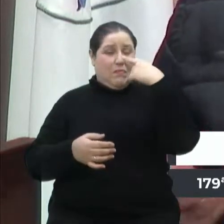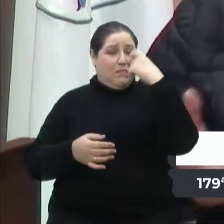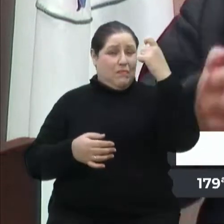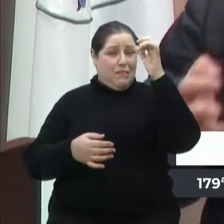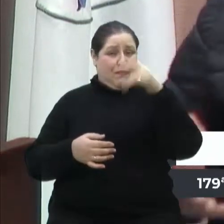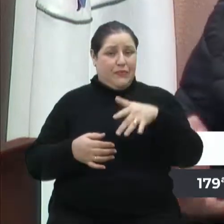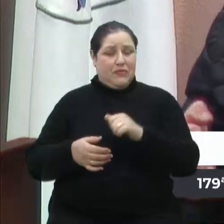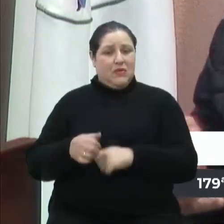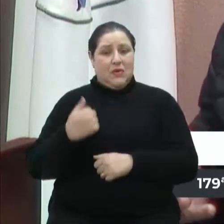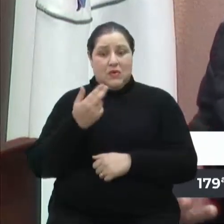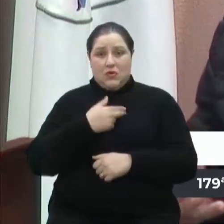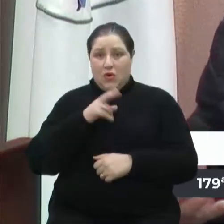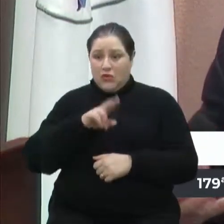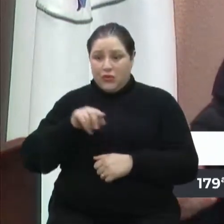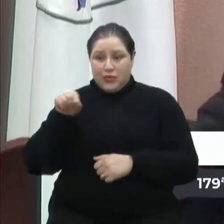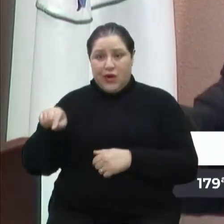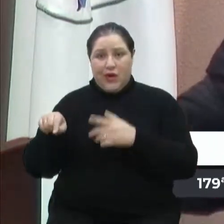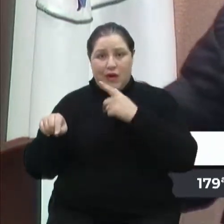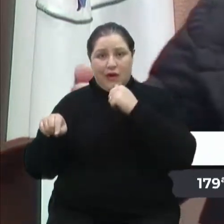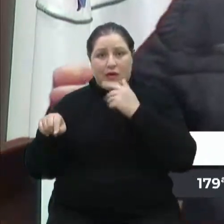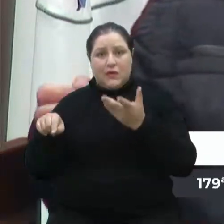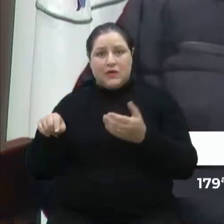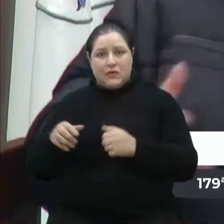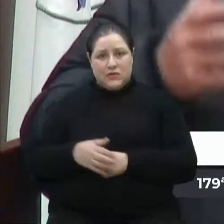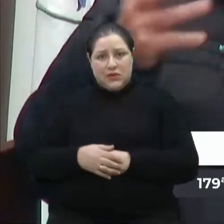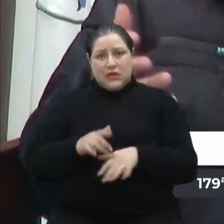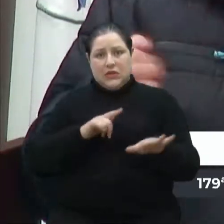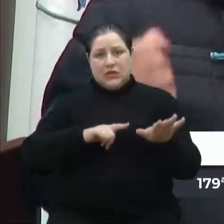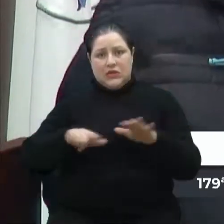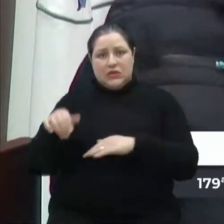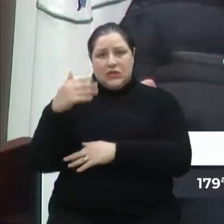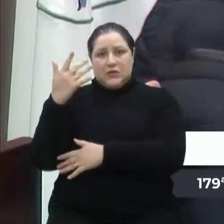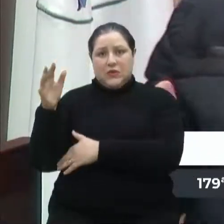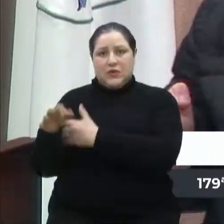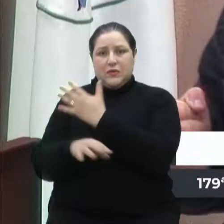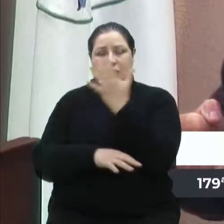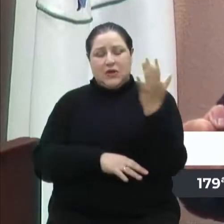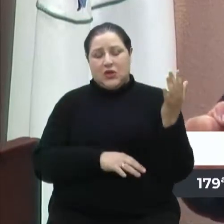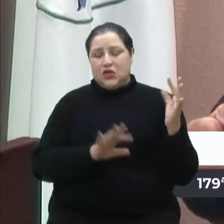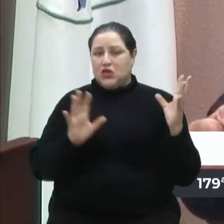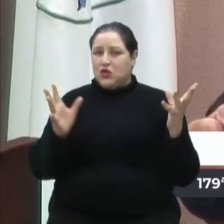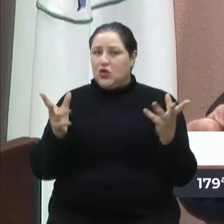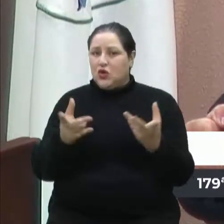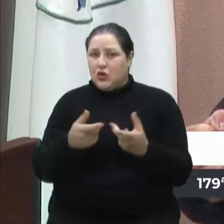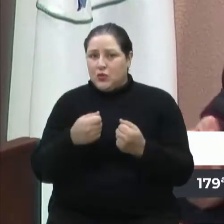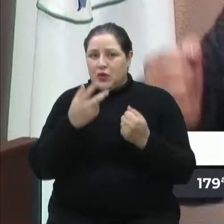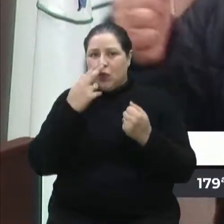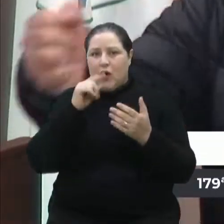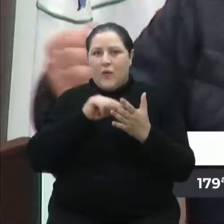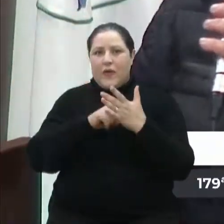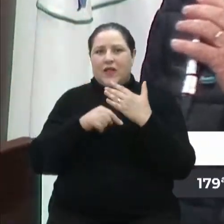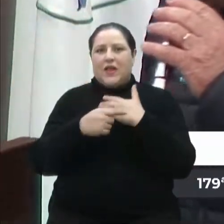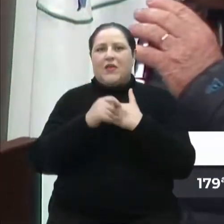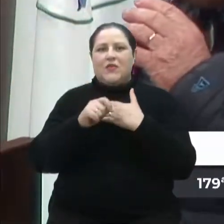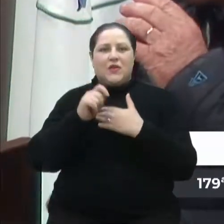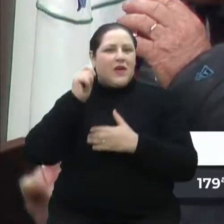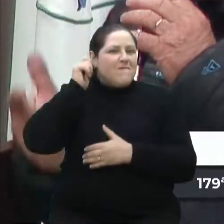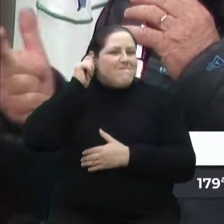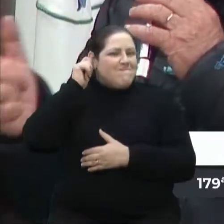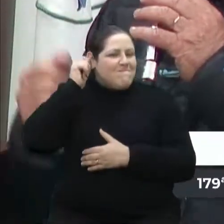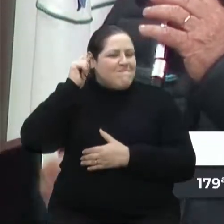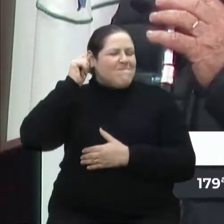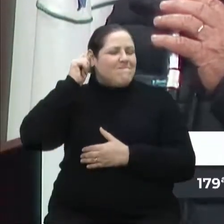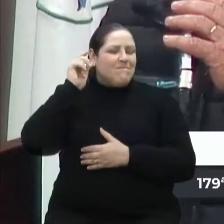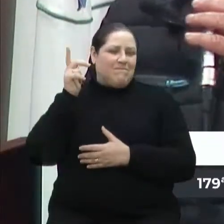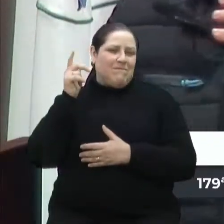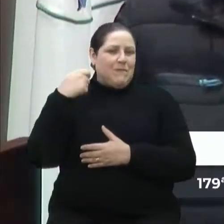Então a Semana do Meio Ambiente tem que ser, para todos nós, um puxão de orelha, para falar com o vizinho, para falar